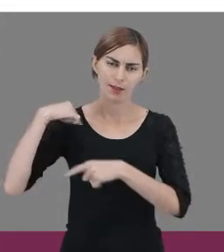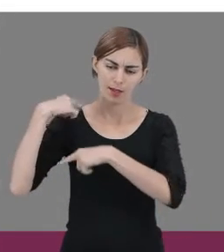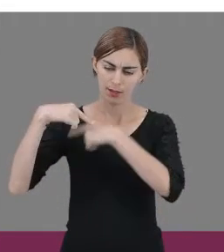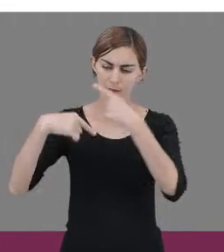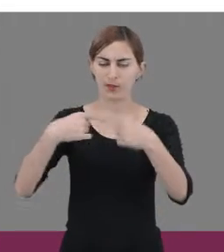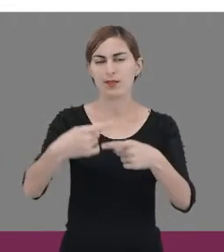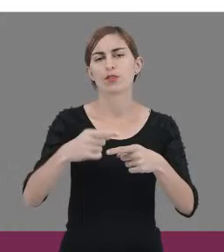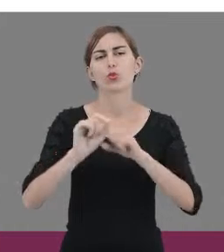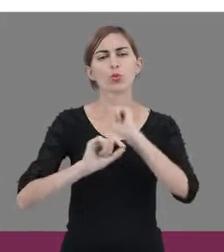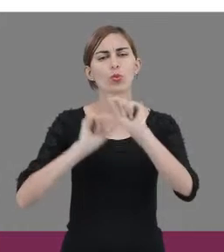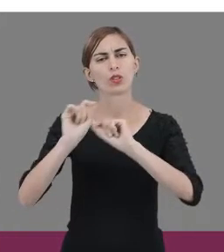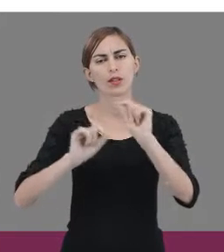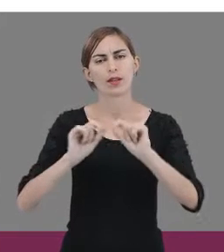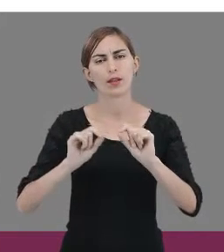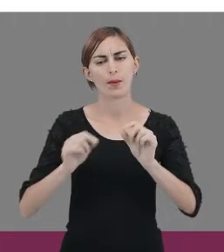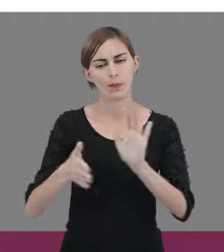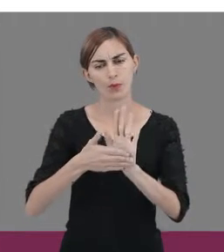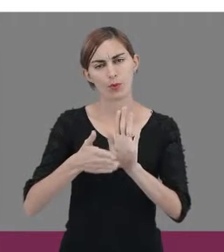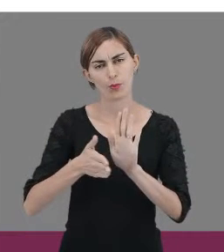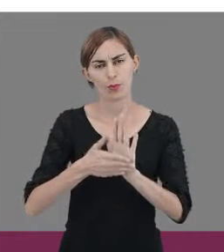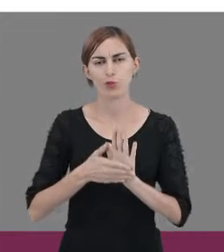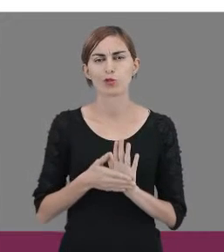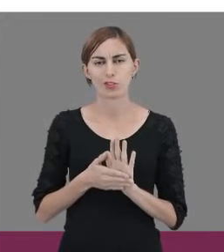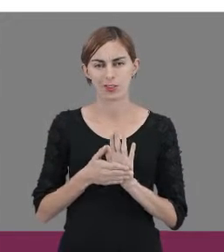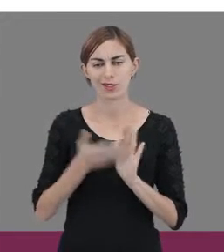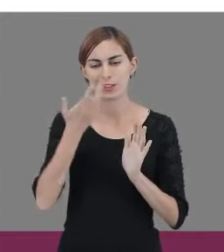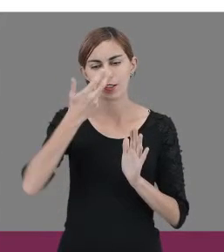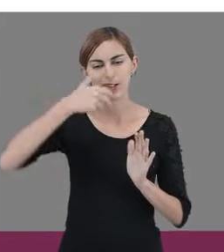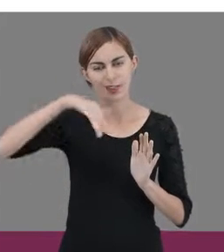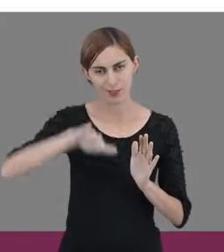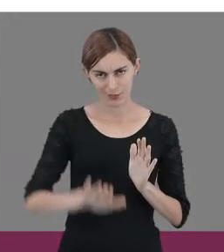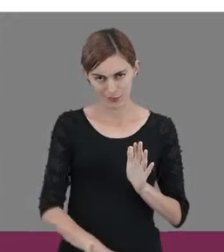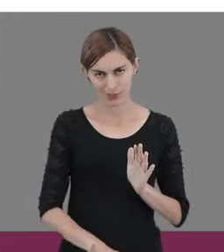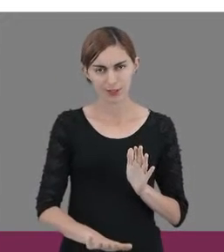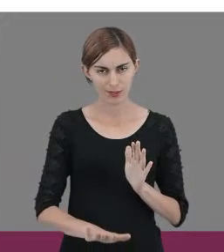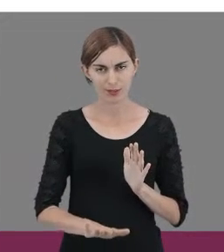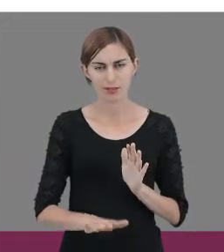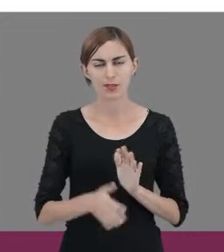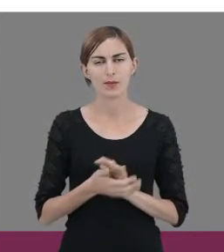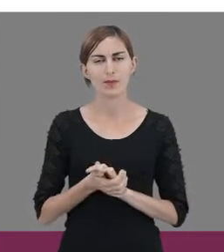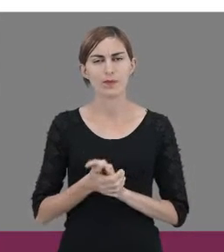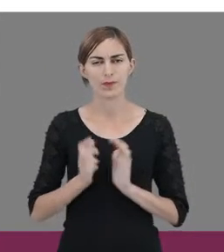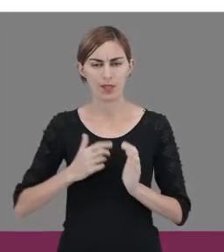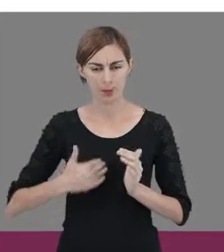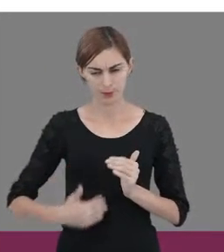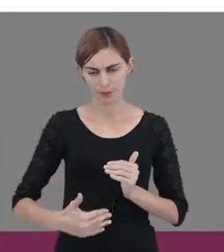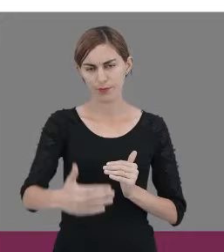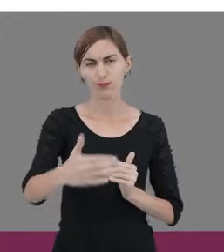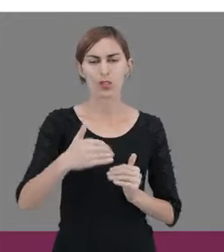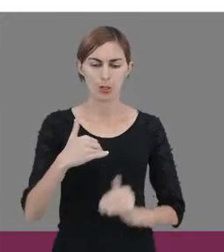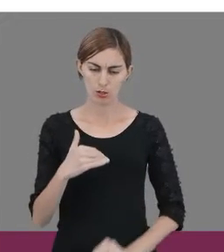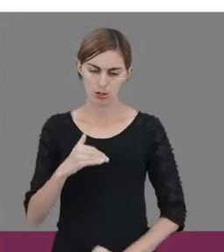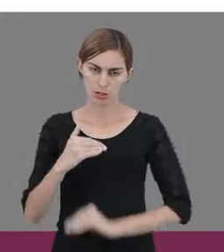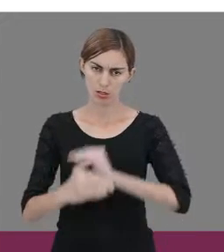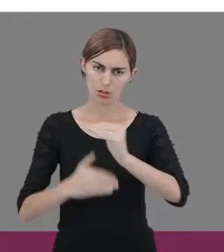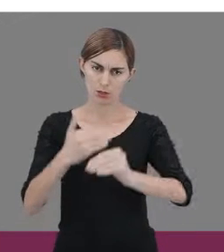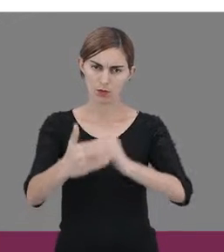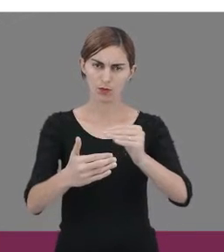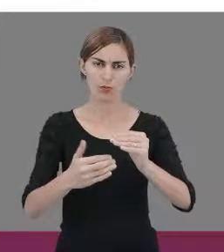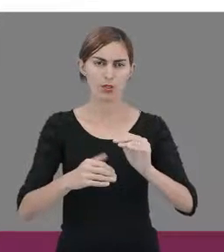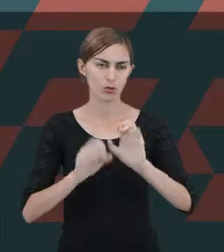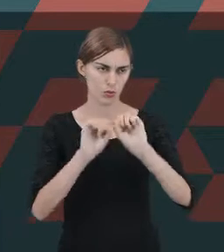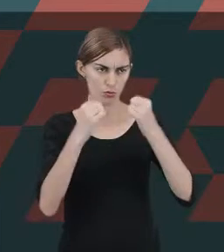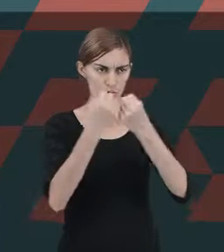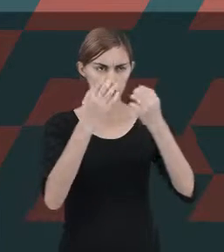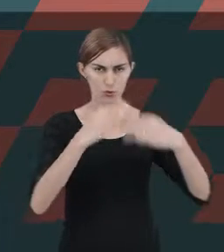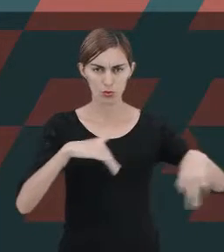A proposta é que a criança, mesmo que a partir do seu desenvolvimento social, do seu